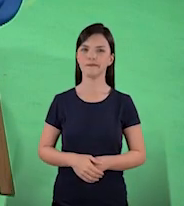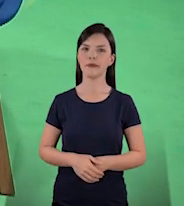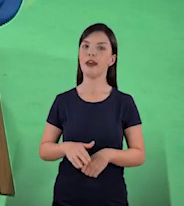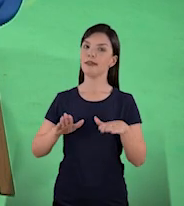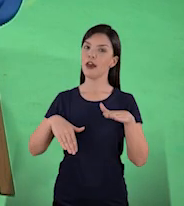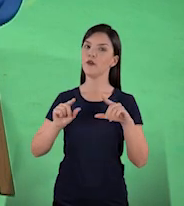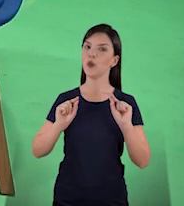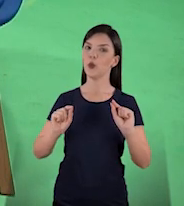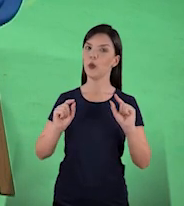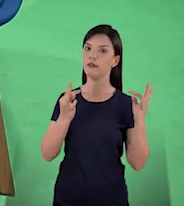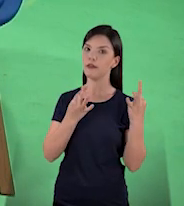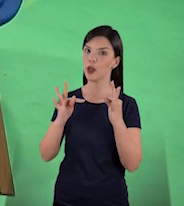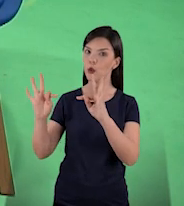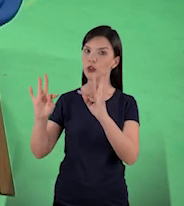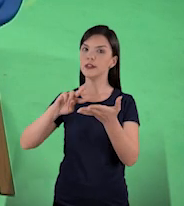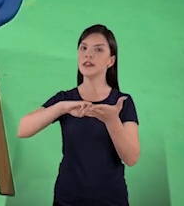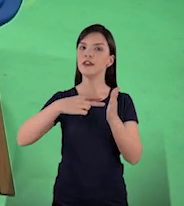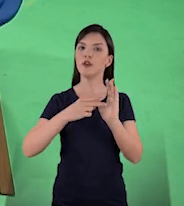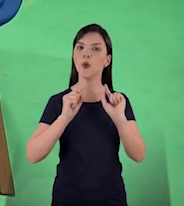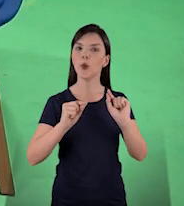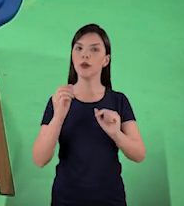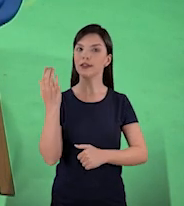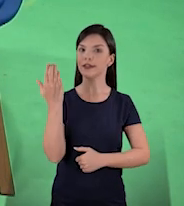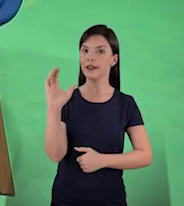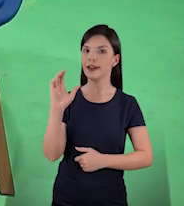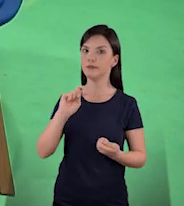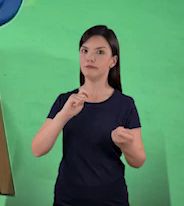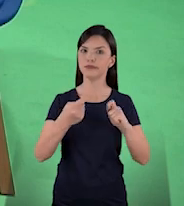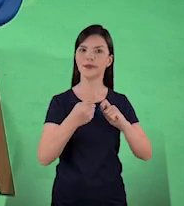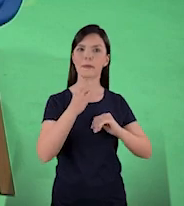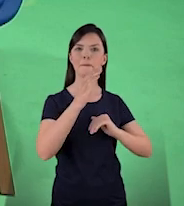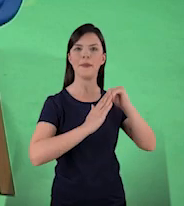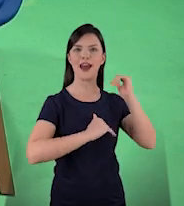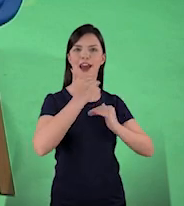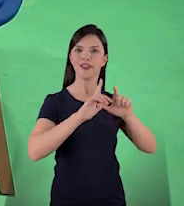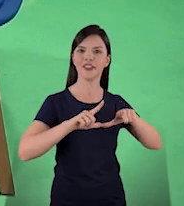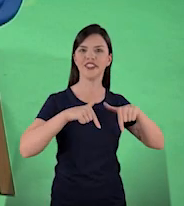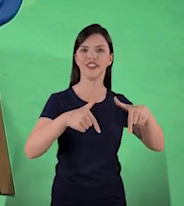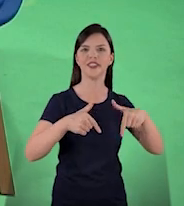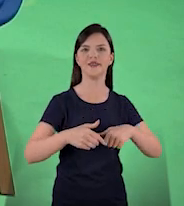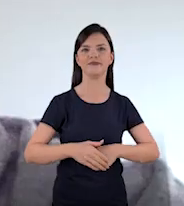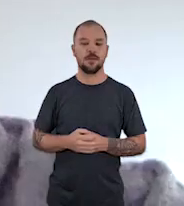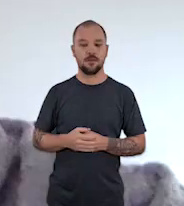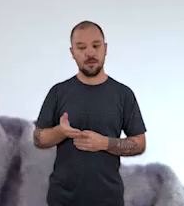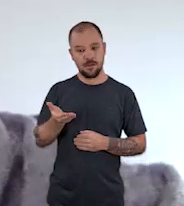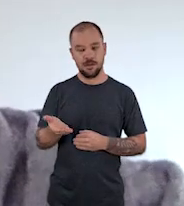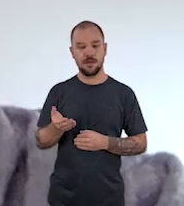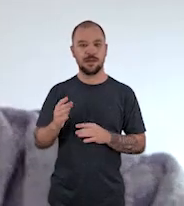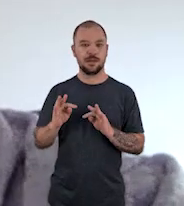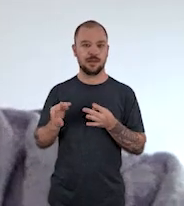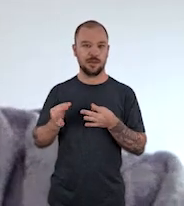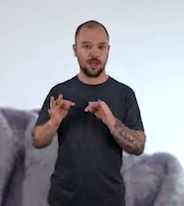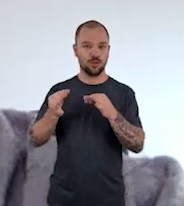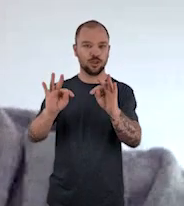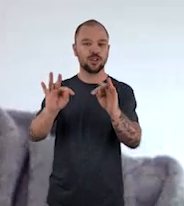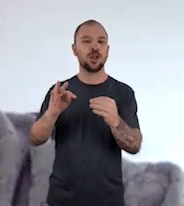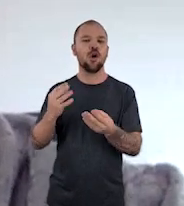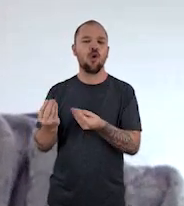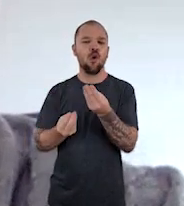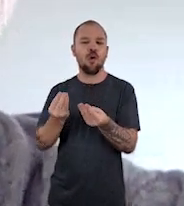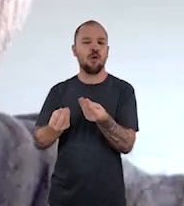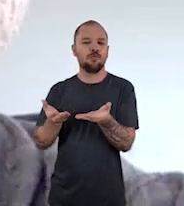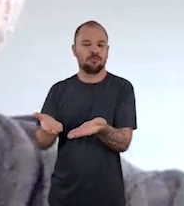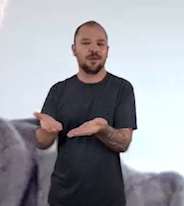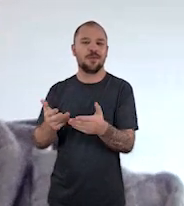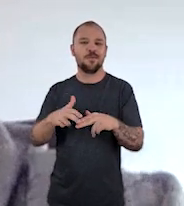Sim, talvez a tecnologia é a aplicação da ciência mesmo, né? Sim. É a ciência aplicada mesmo. É, a tecnologia, eu acho que é